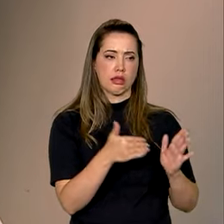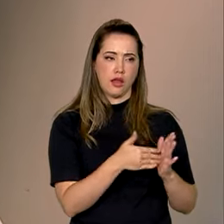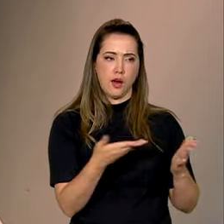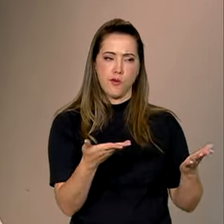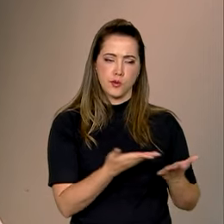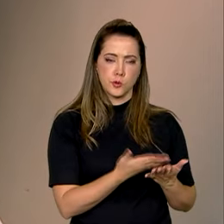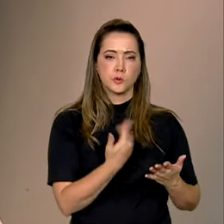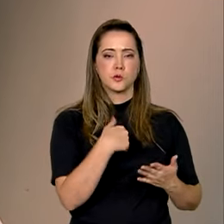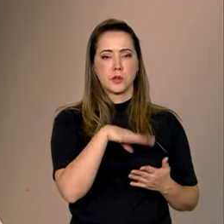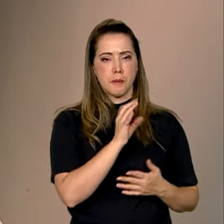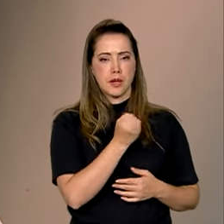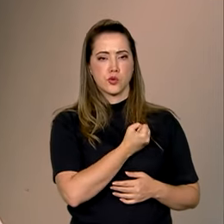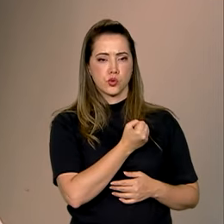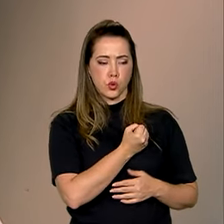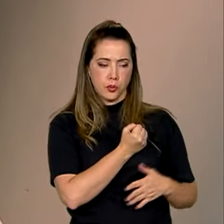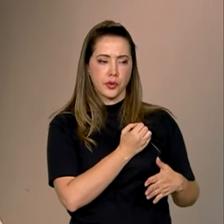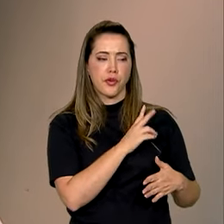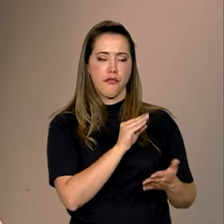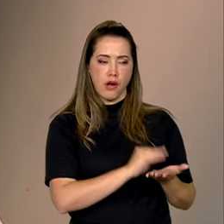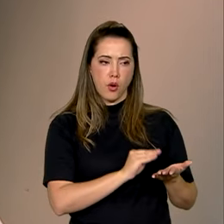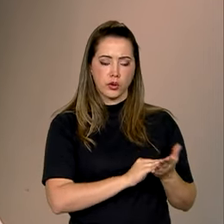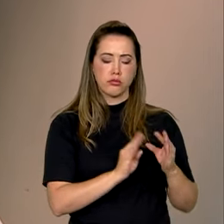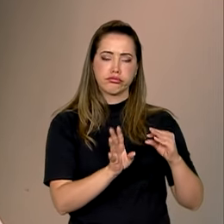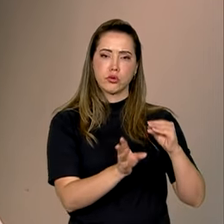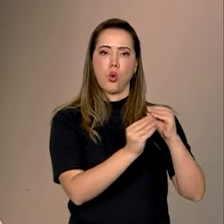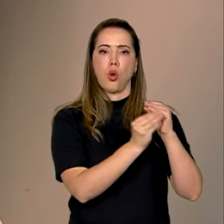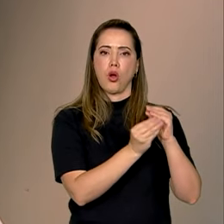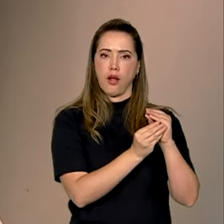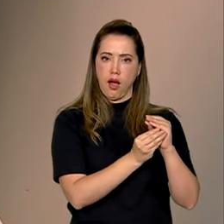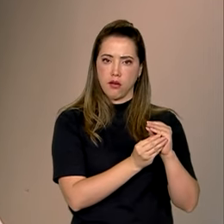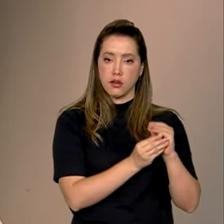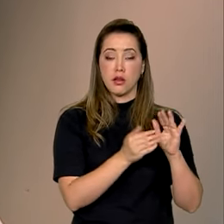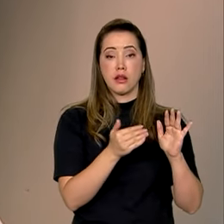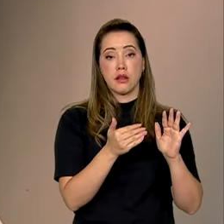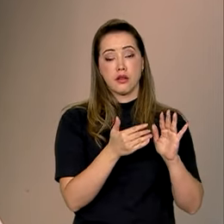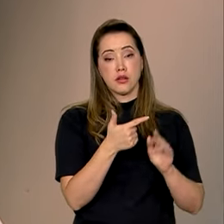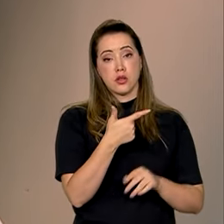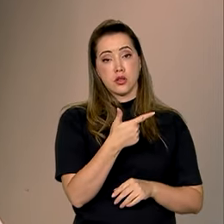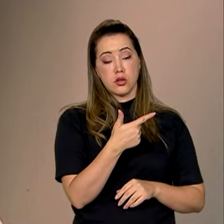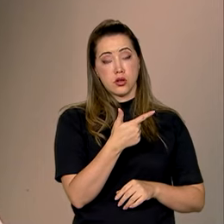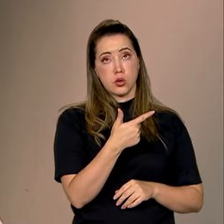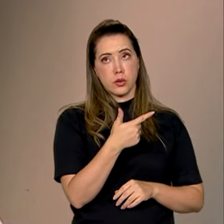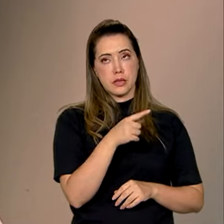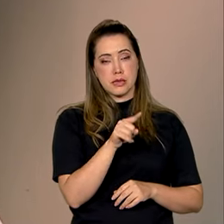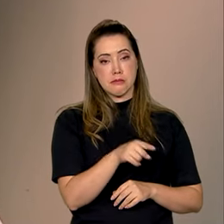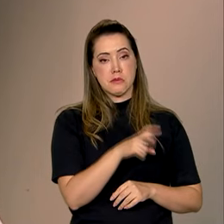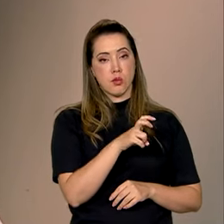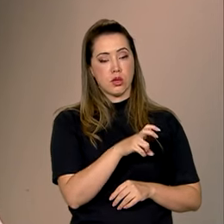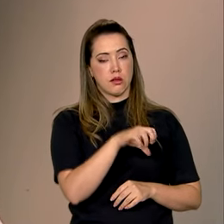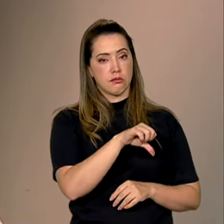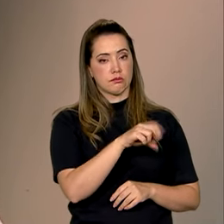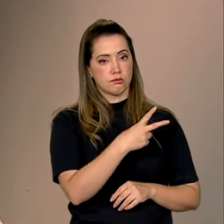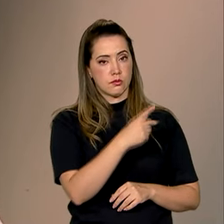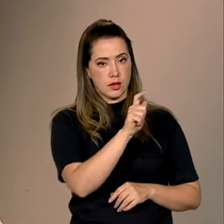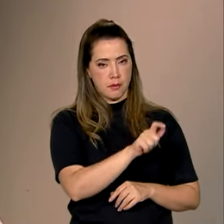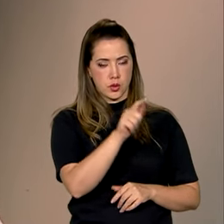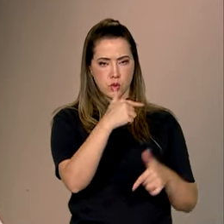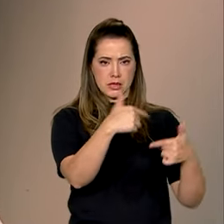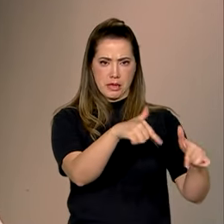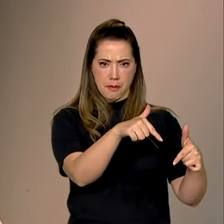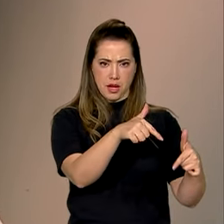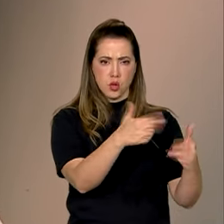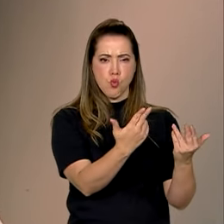e ainda temos números em processamento, mas o já processado número de 2.592 trabalhadores resgatados